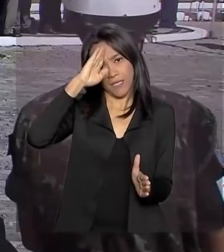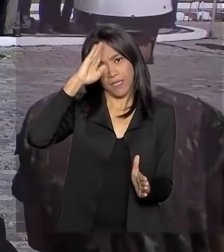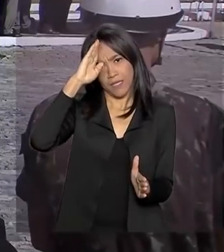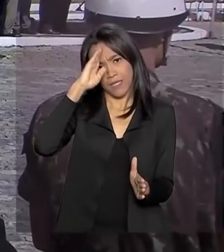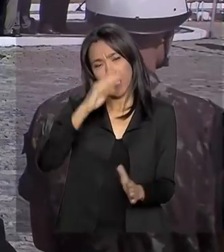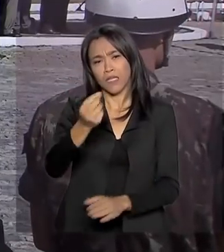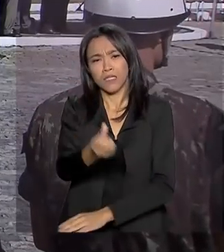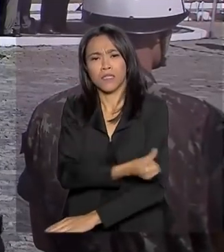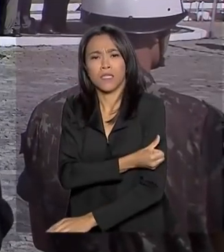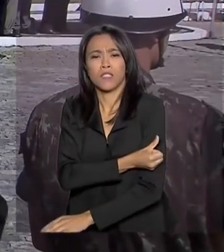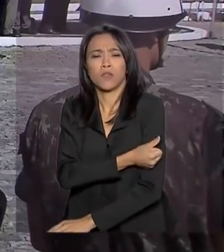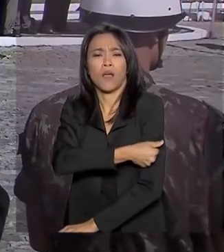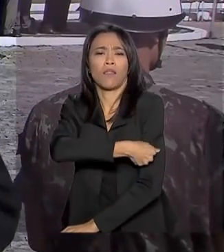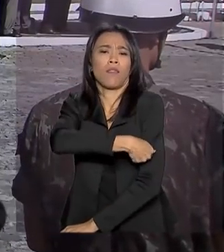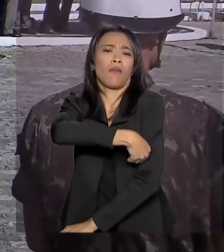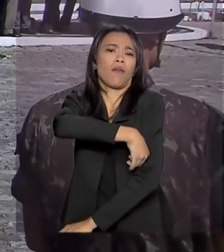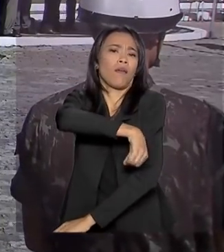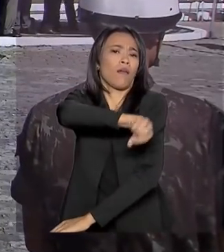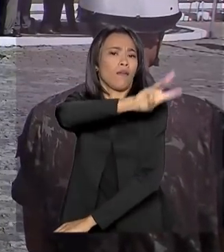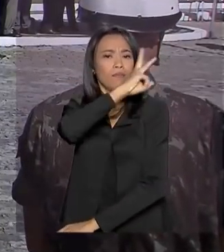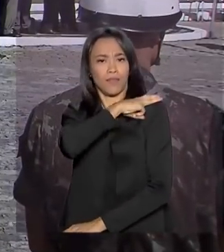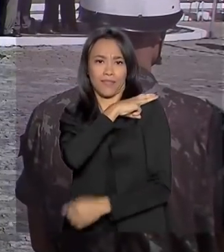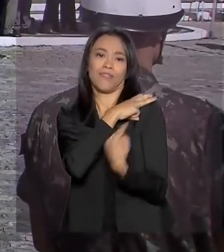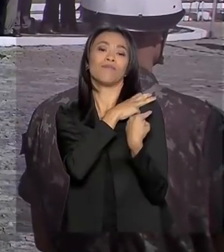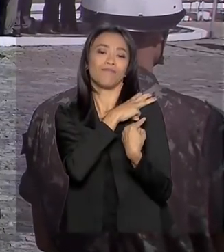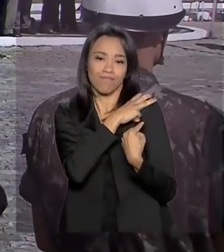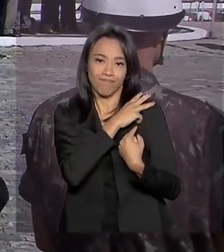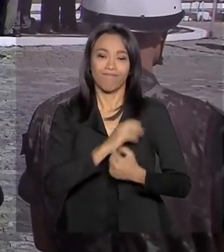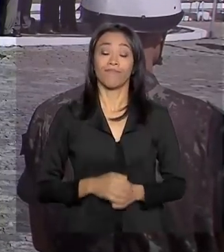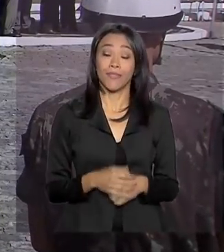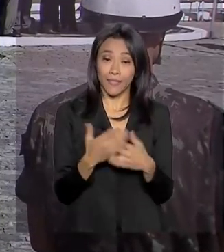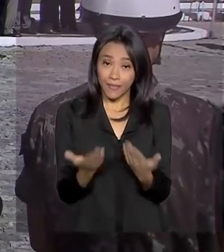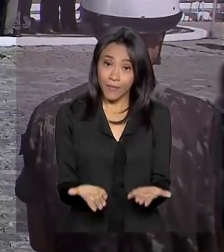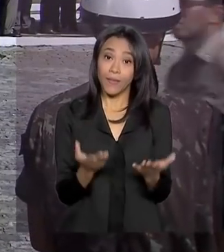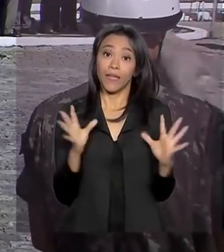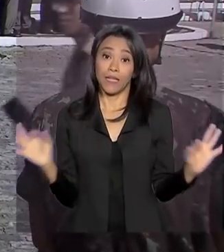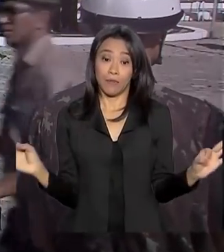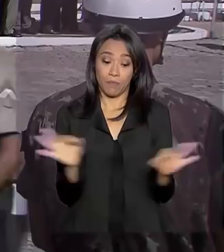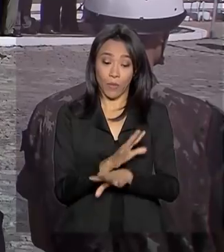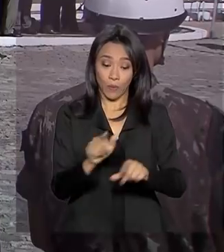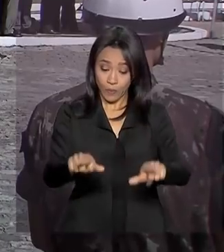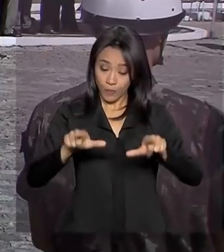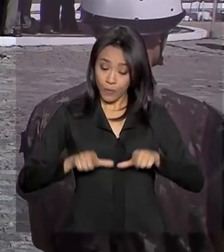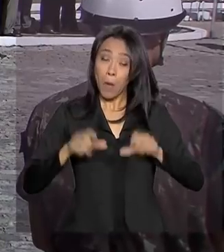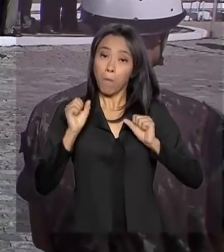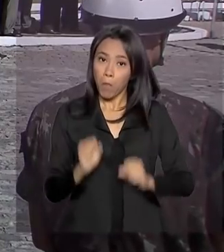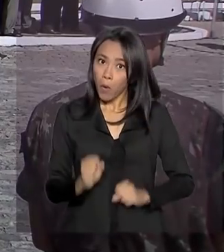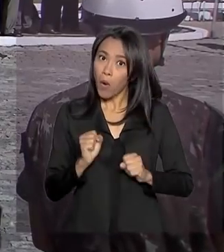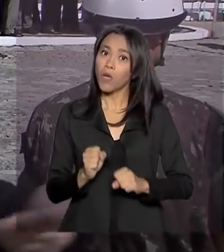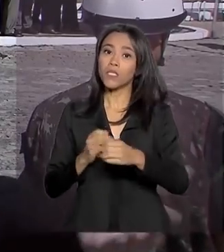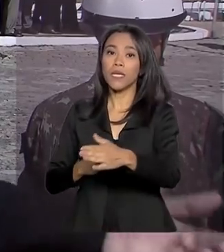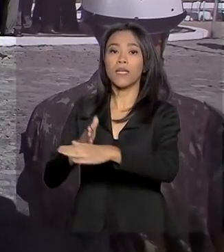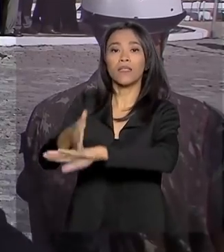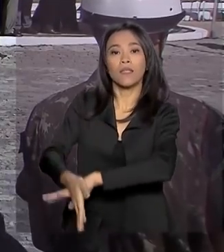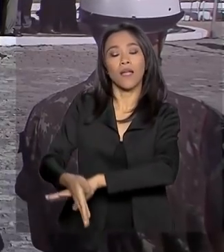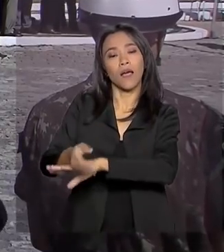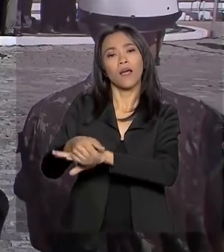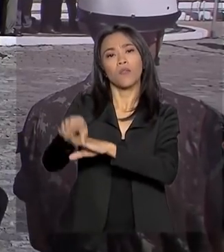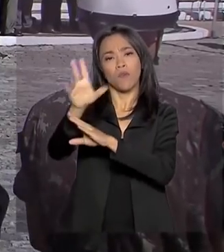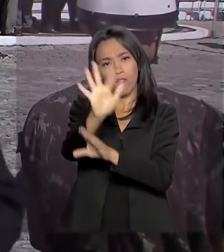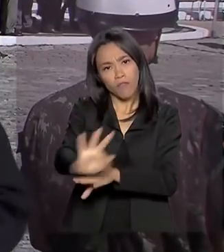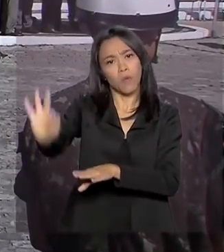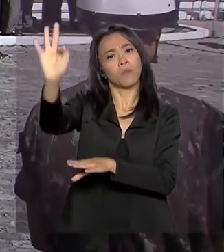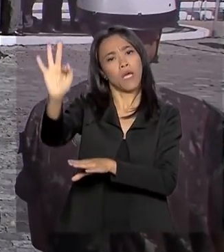sexto ano do ensino fundamental e o terceiro ano do ensino médio. Quando eles concluem o ensino médio, podem tentar uma vaga em uma faculdade civil